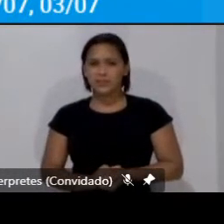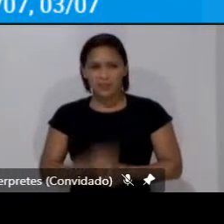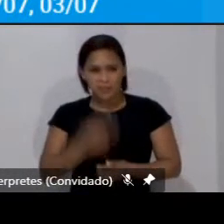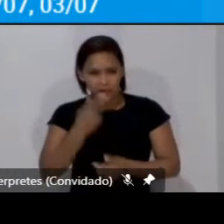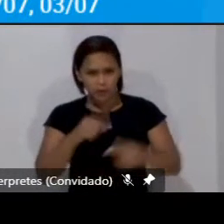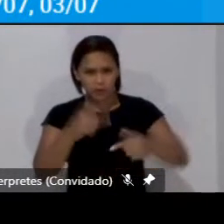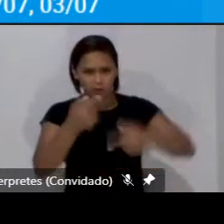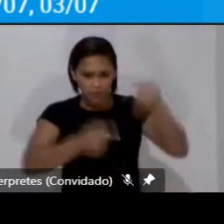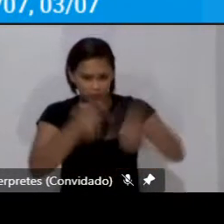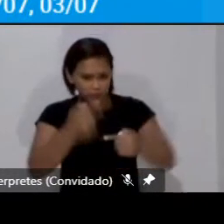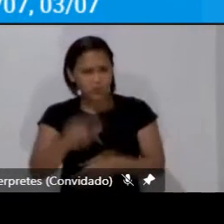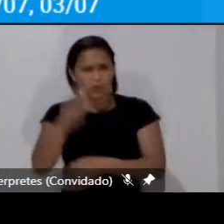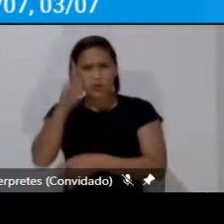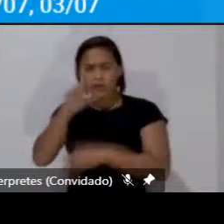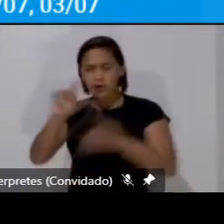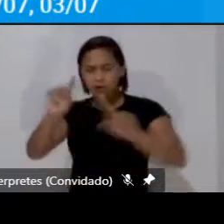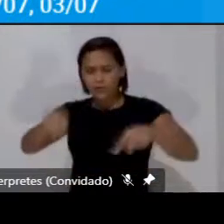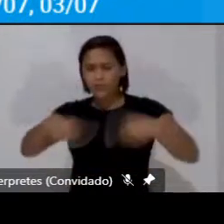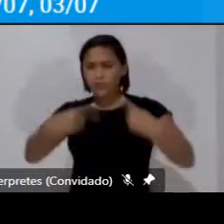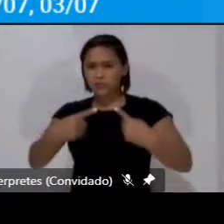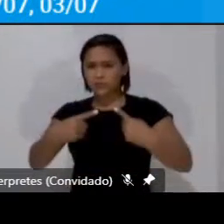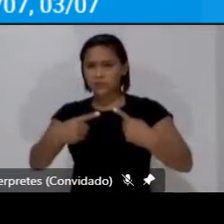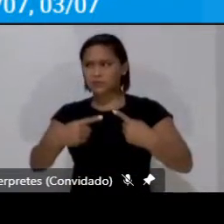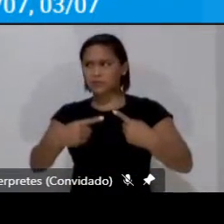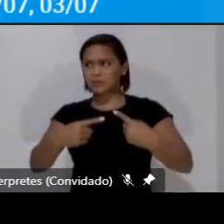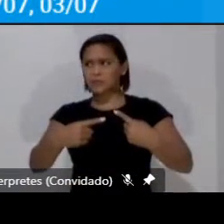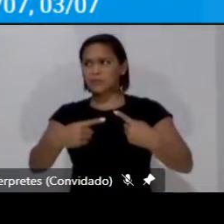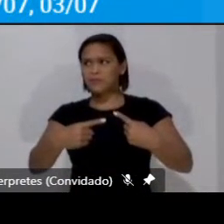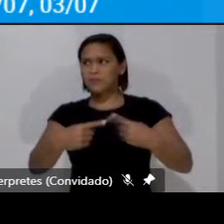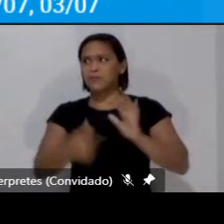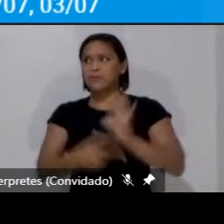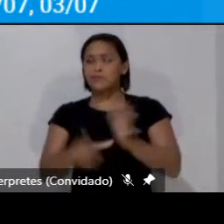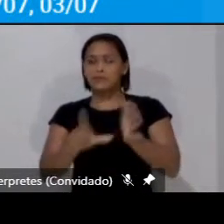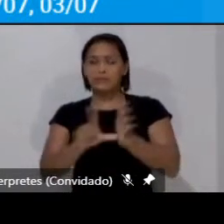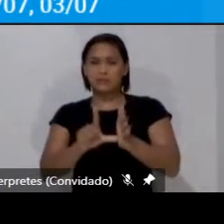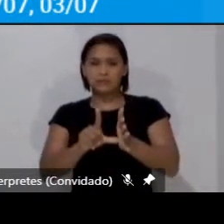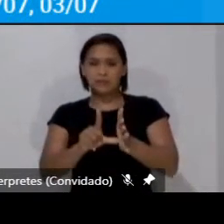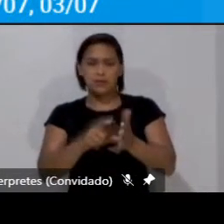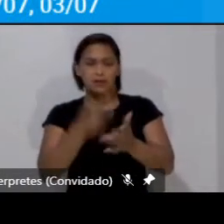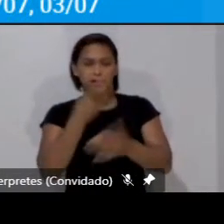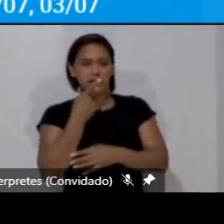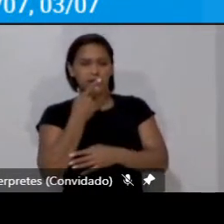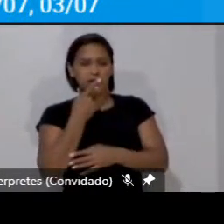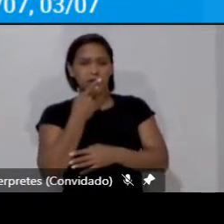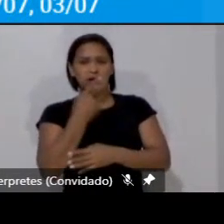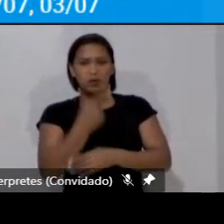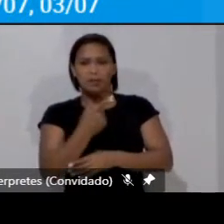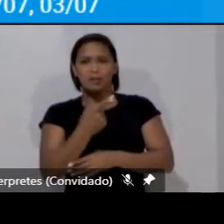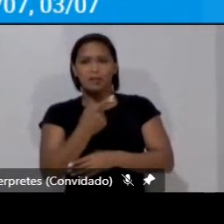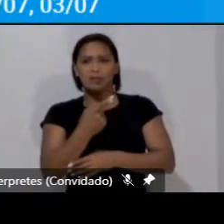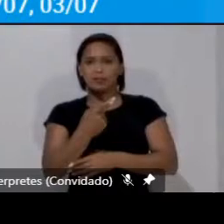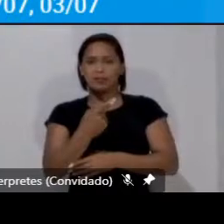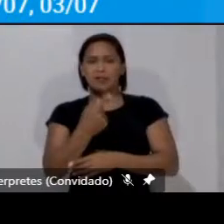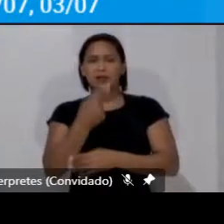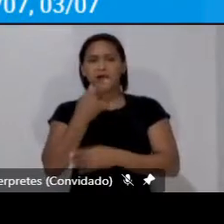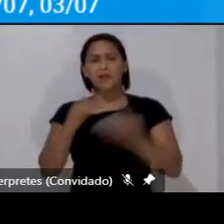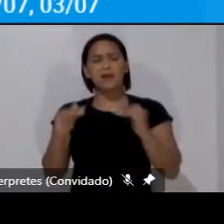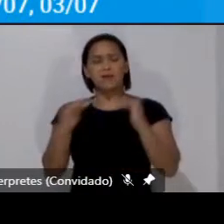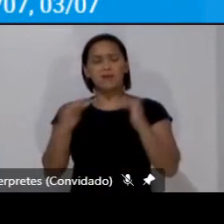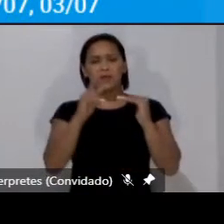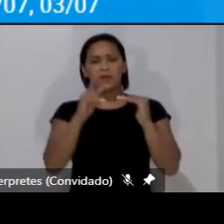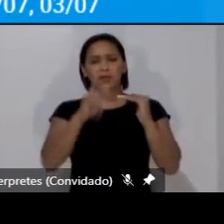conseguem enfrentar isso? Antes de falar de uma certa transição que a gente está